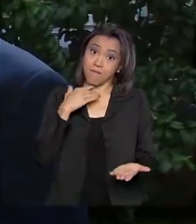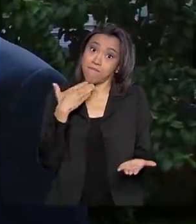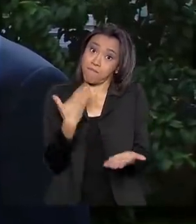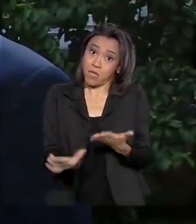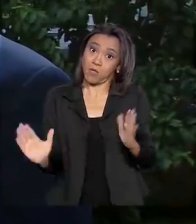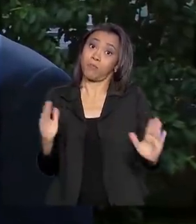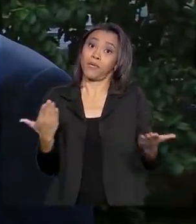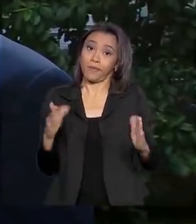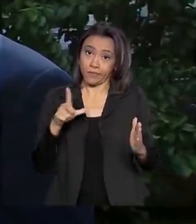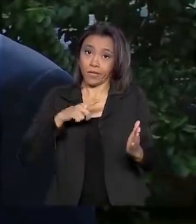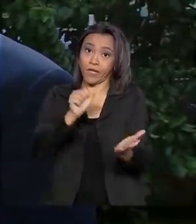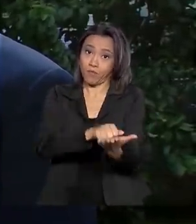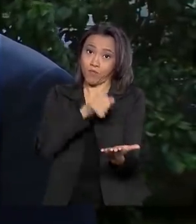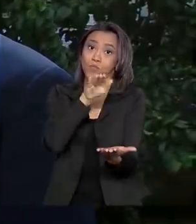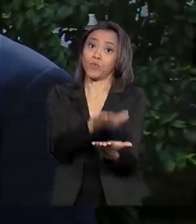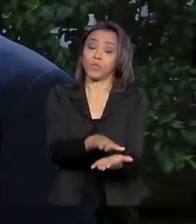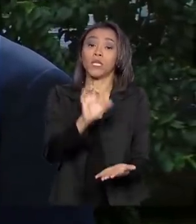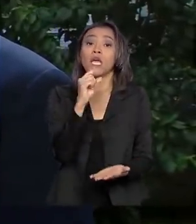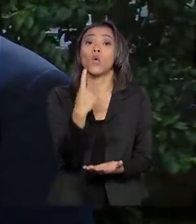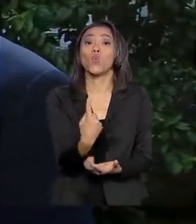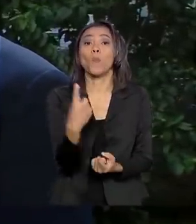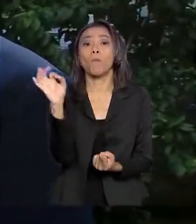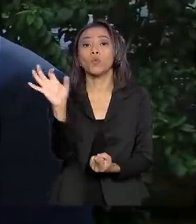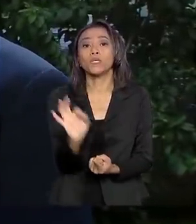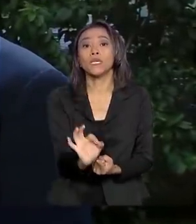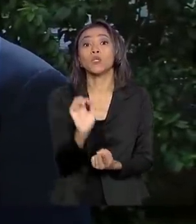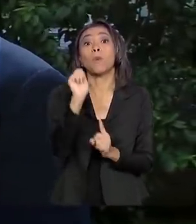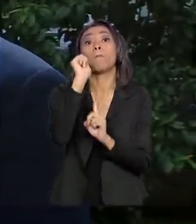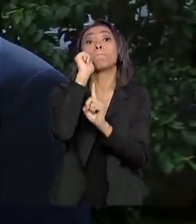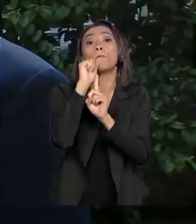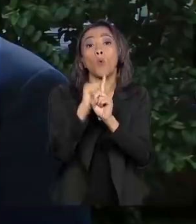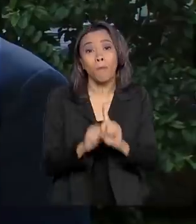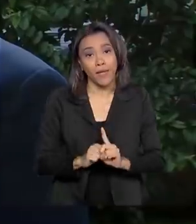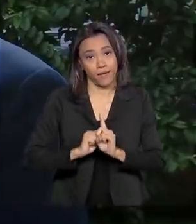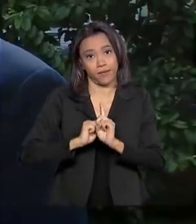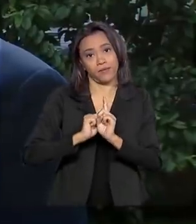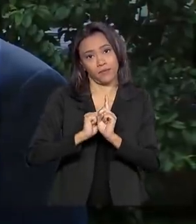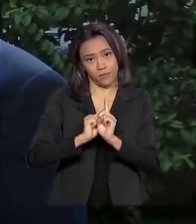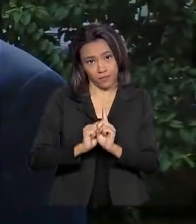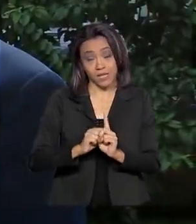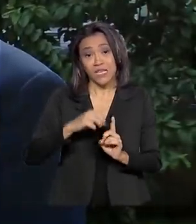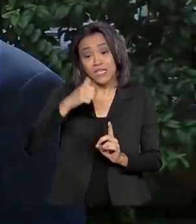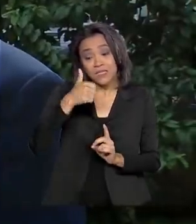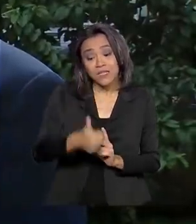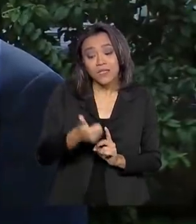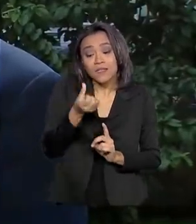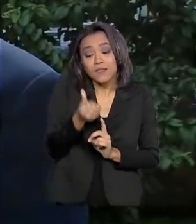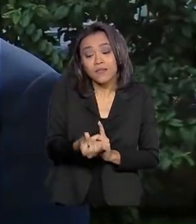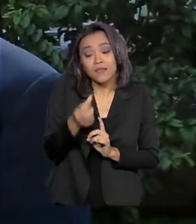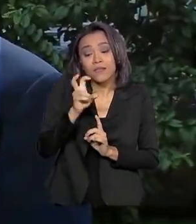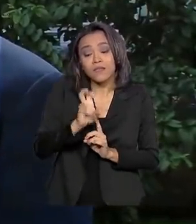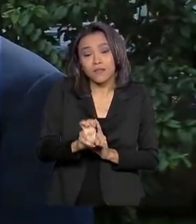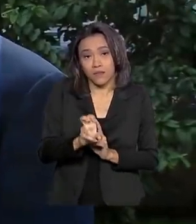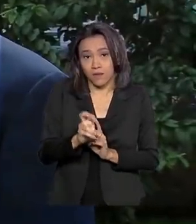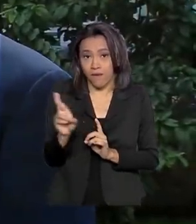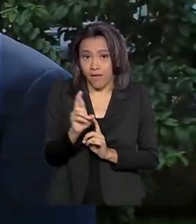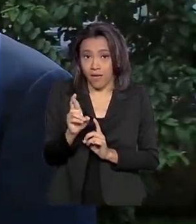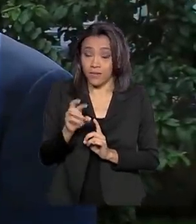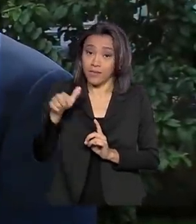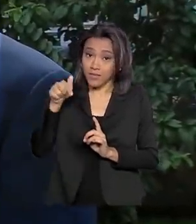multa, que é de 1% ao mês sobre o imposto devido, uma multa mínima de R 165,74.